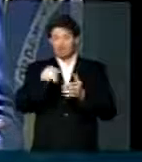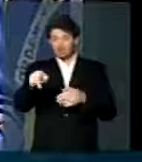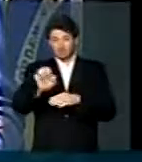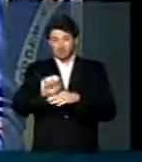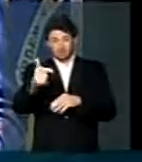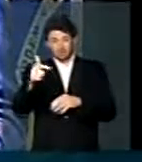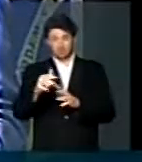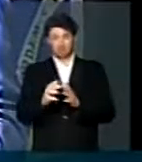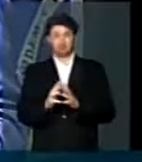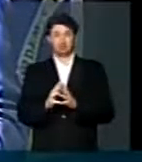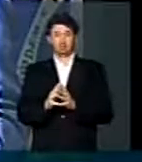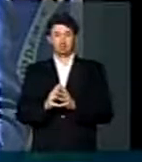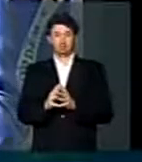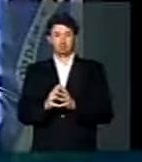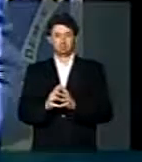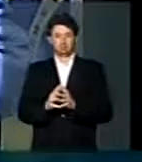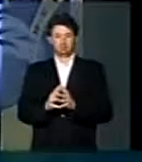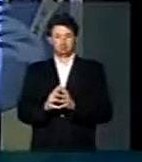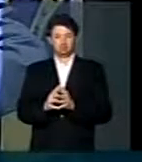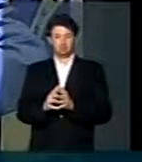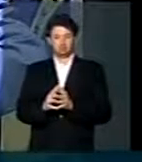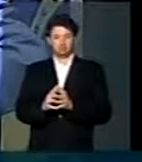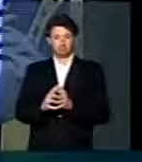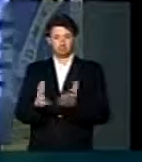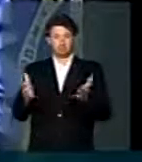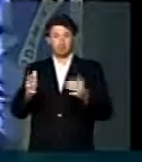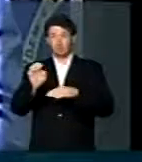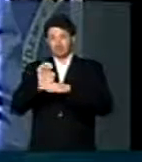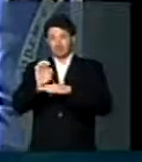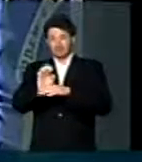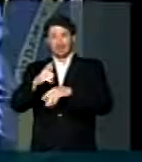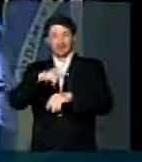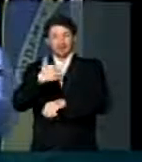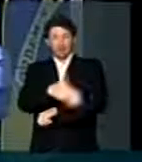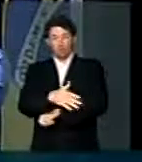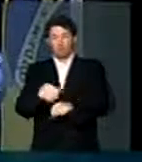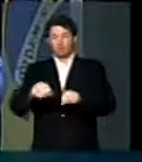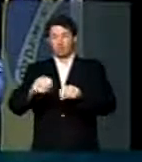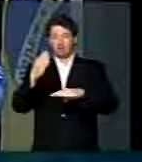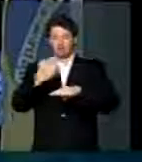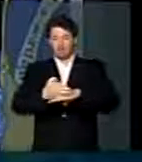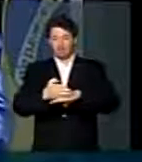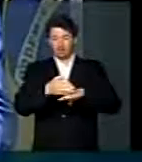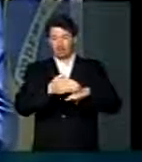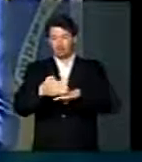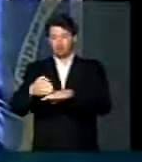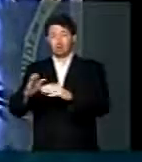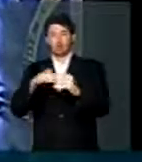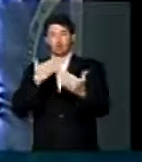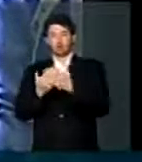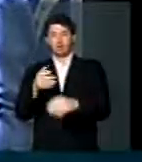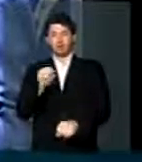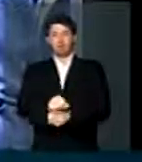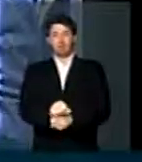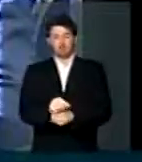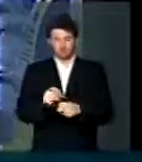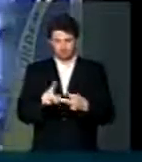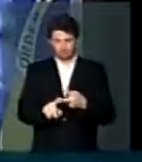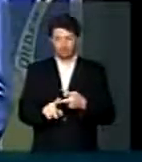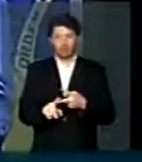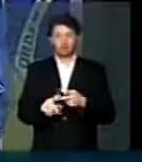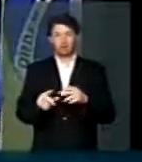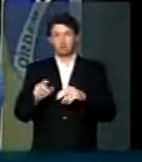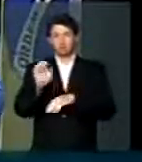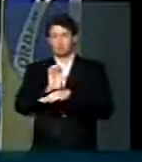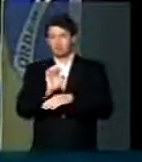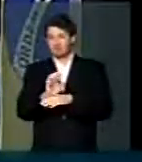estado. Um estado que está com estradas cortadas, com escolas paralisadas. Um estado